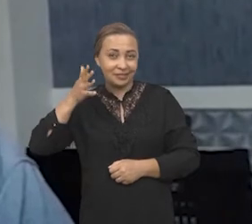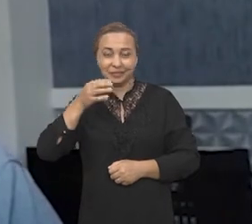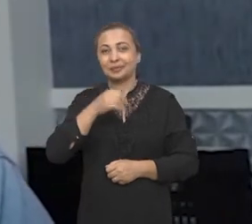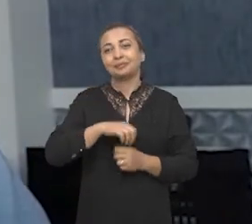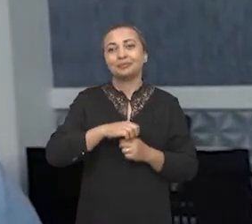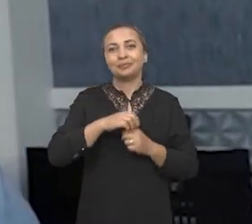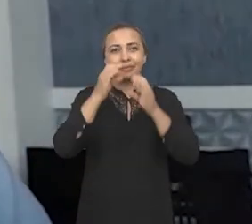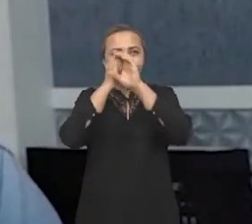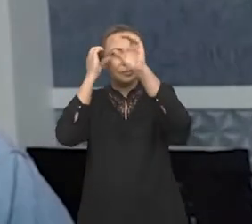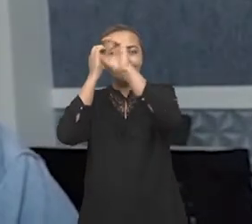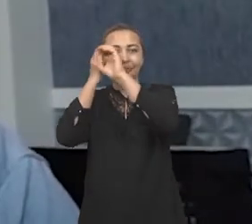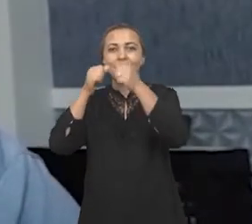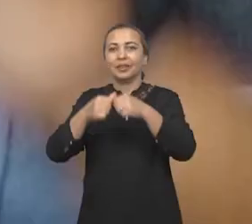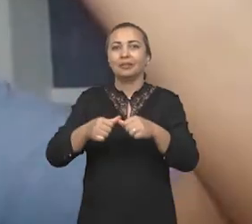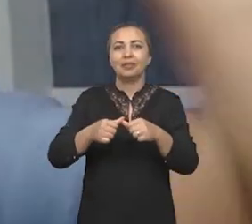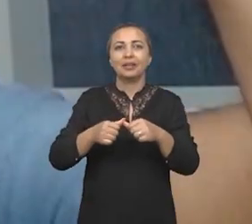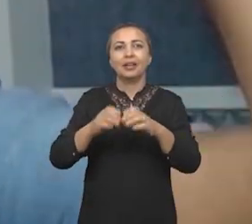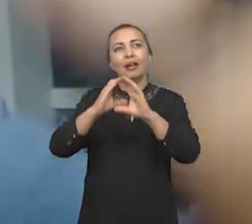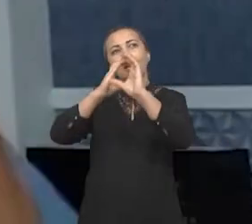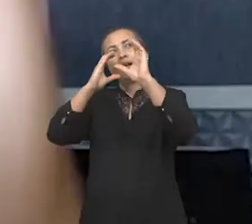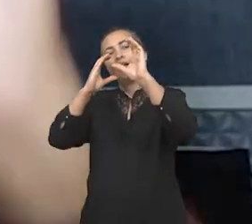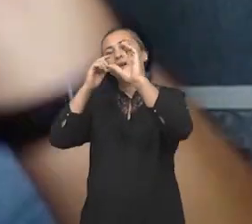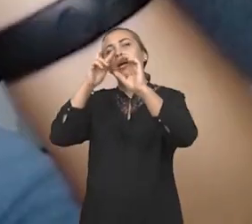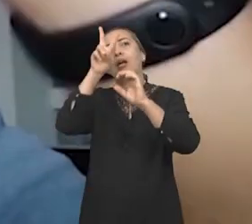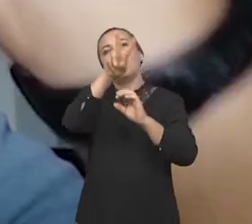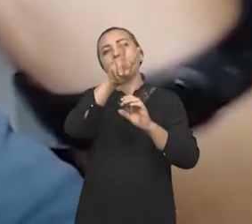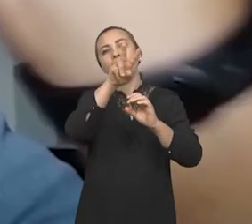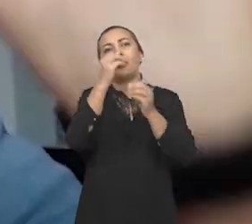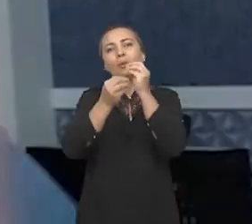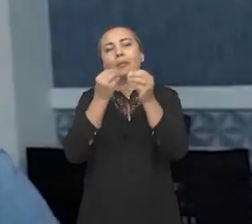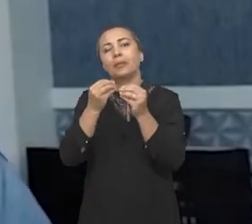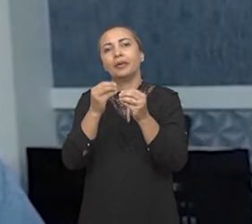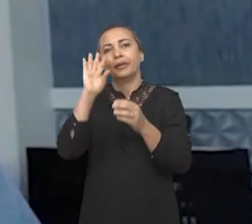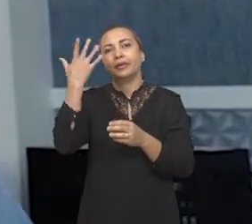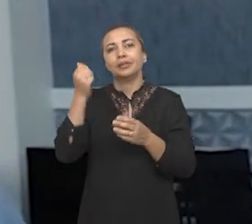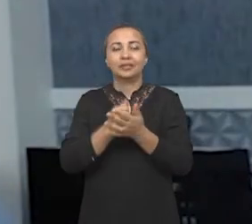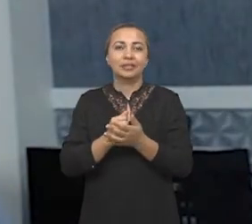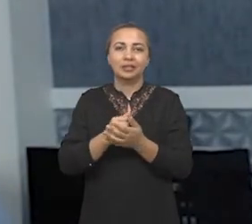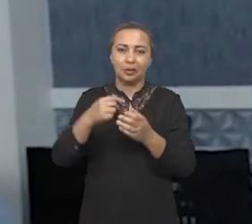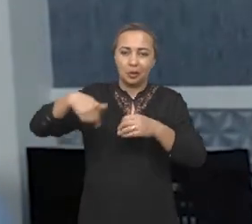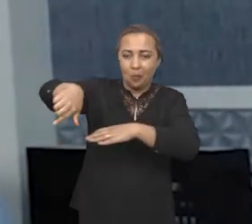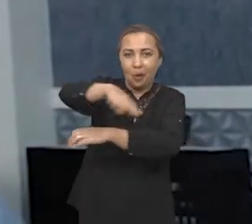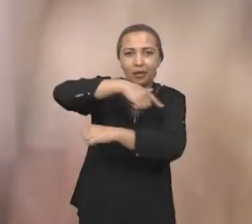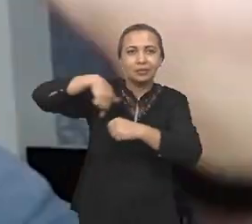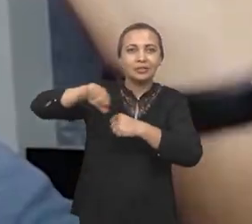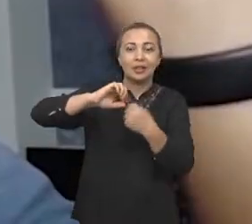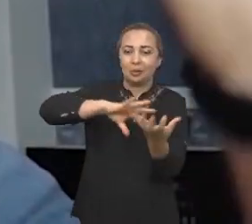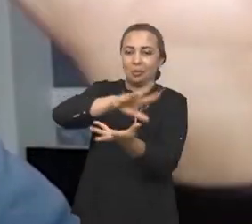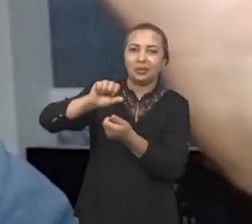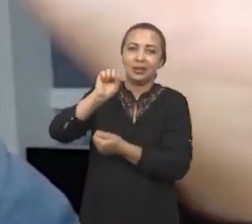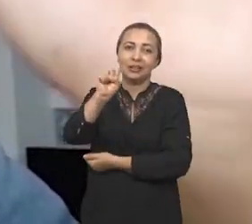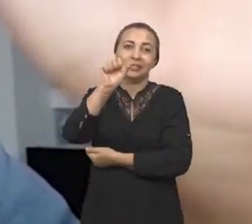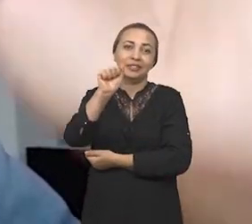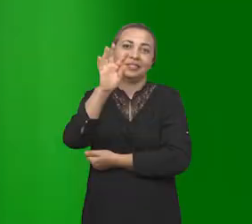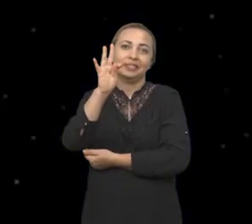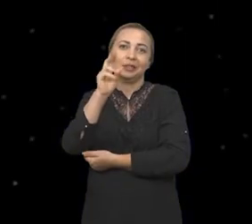observatório e o cara pega o telescópio lá, mira no planeta e olha lá, olha lá como é que são realmente os anéis de Saturno, olha de